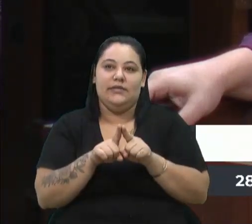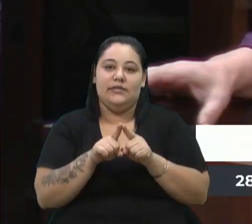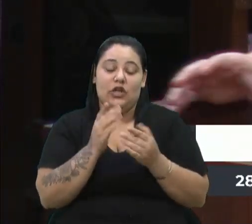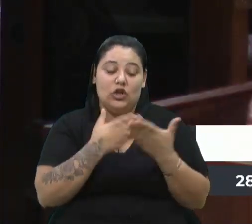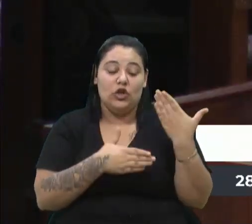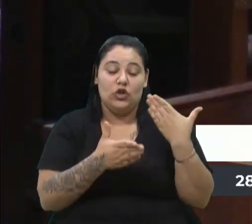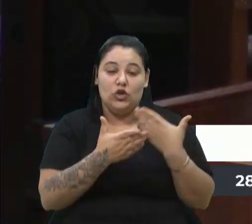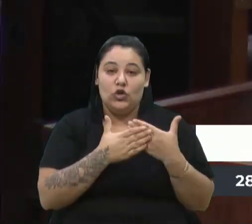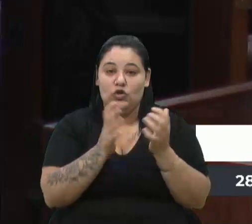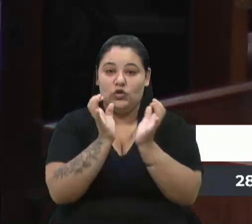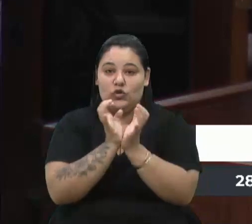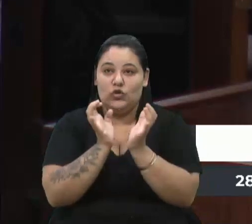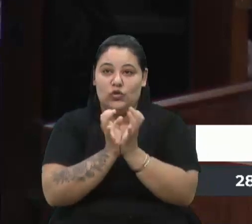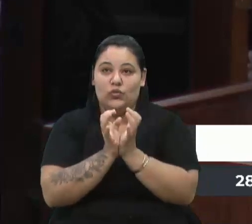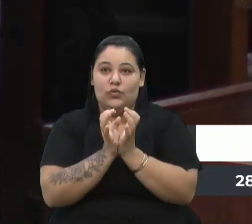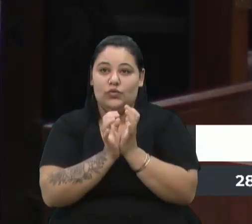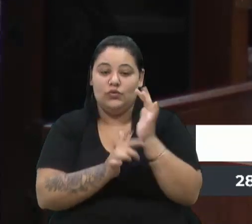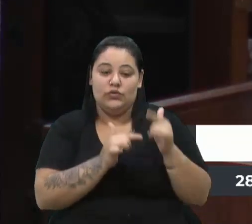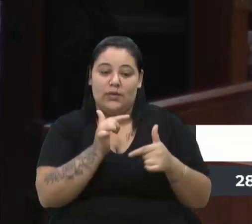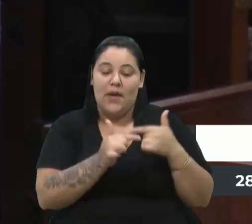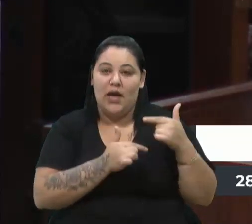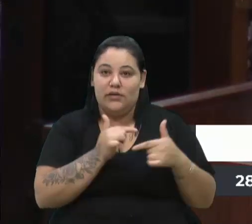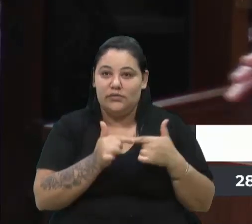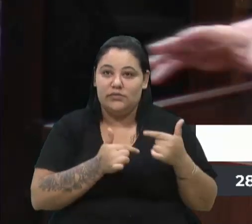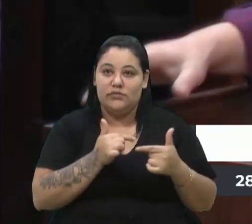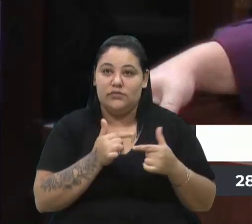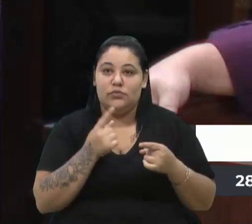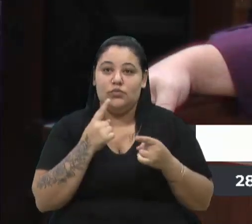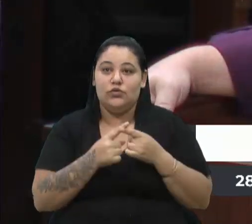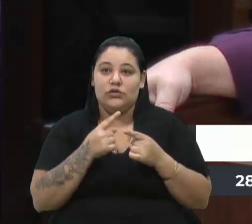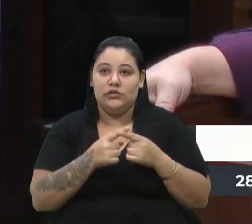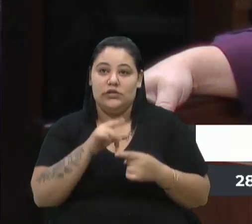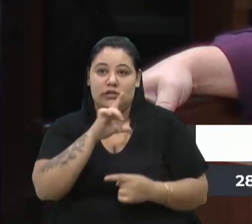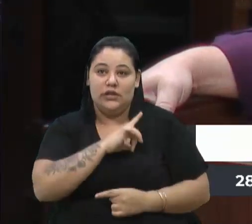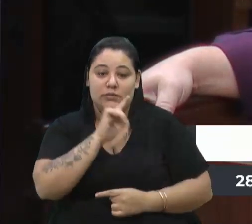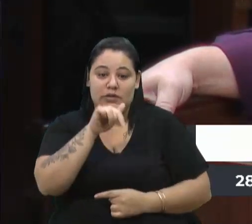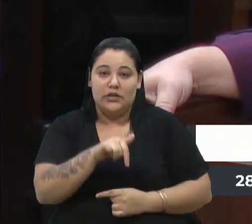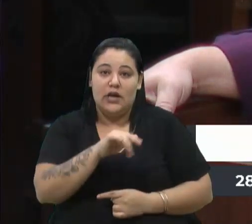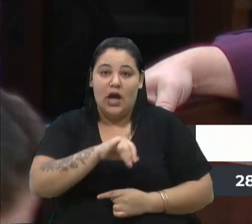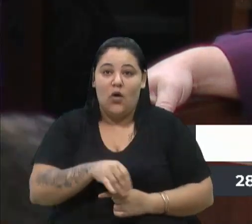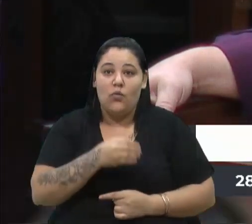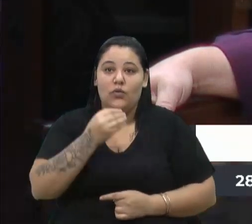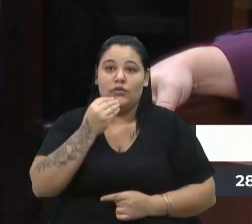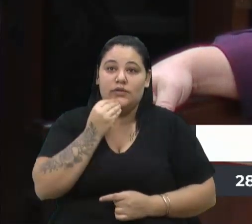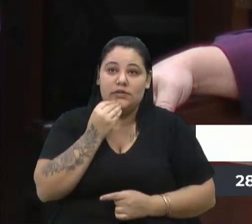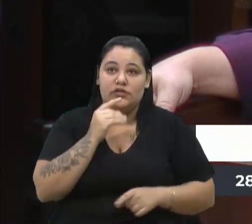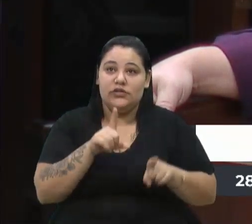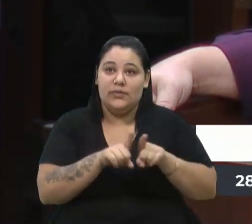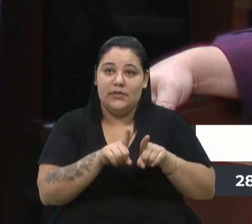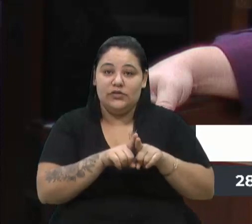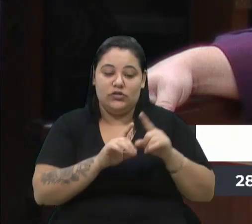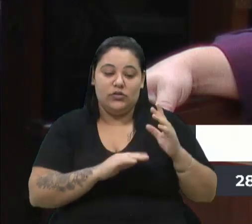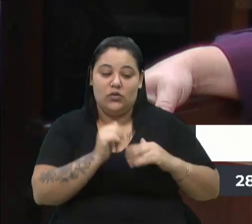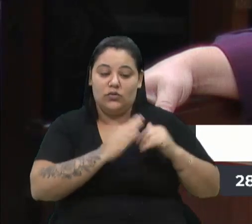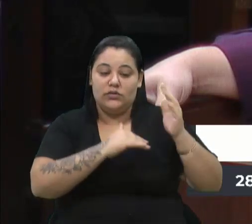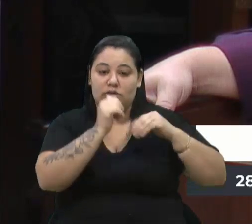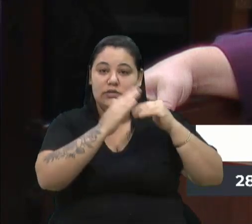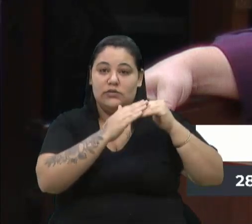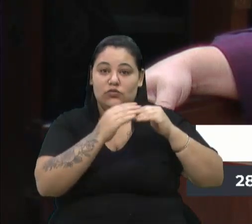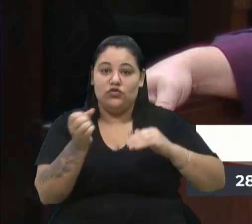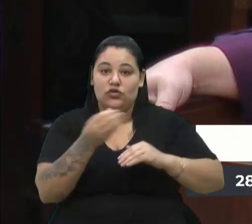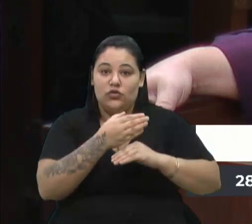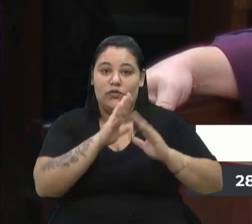todo o grupo de servidores porque temos aqui a possibilidade de construção de novas